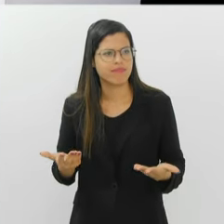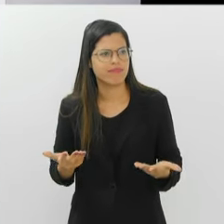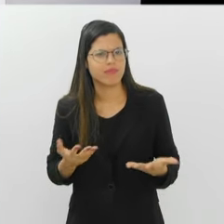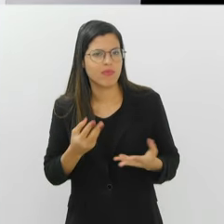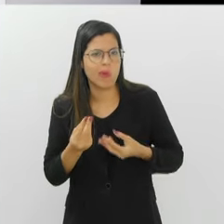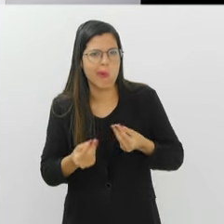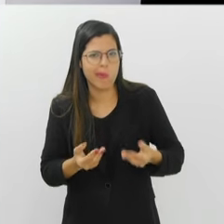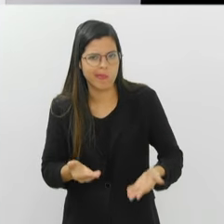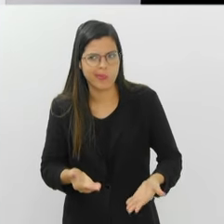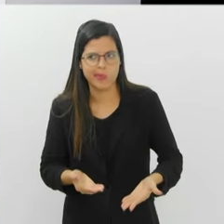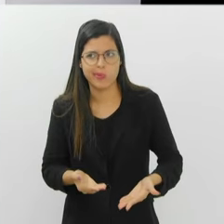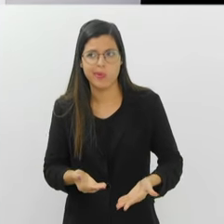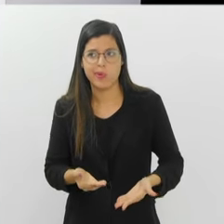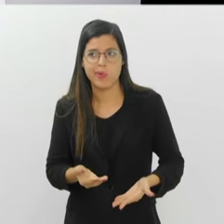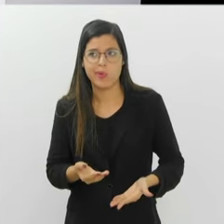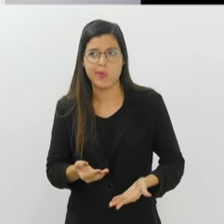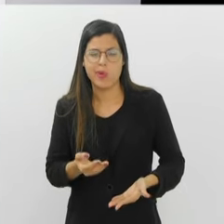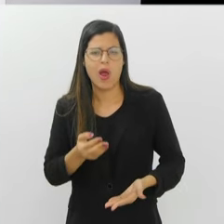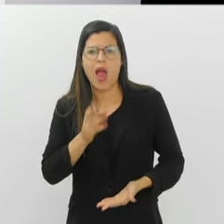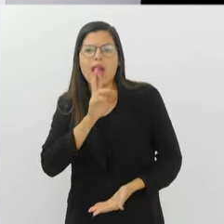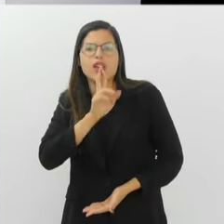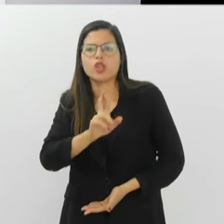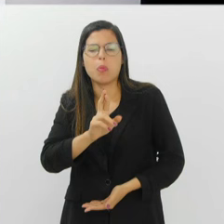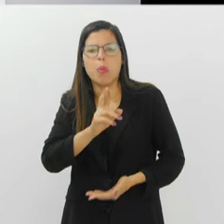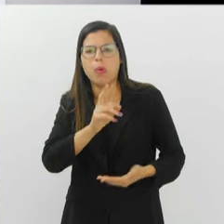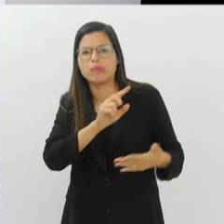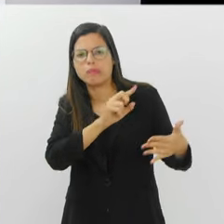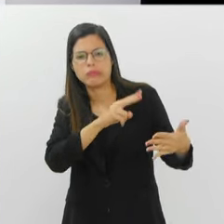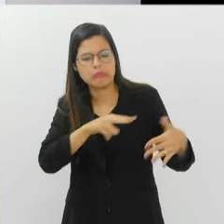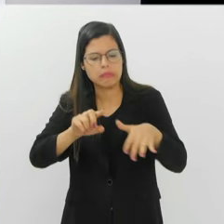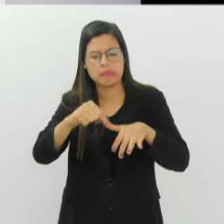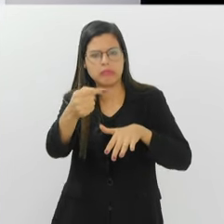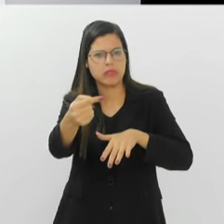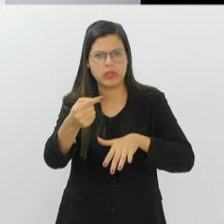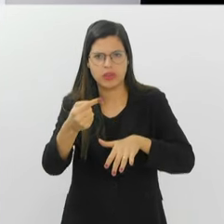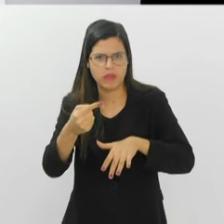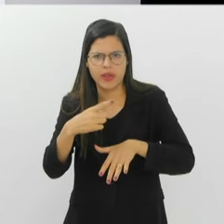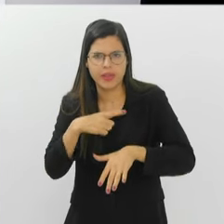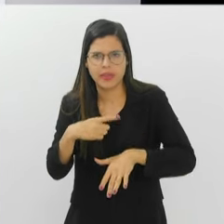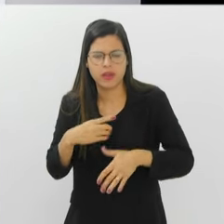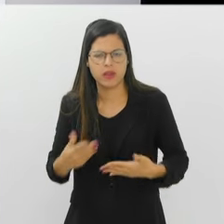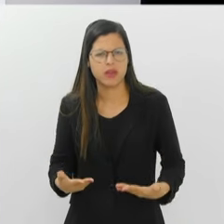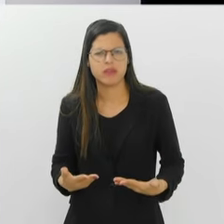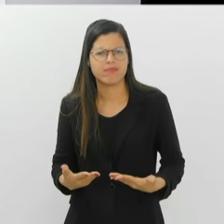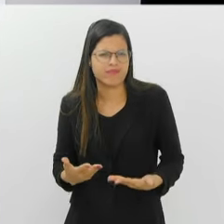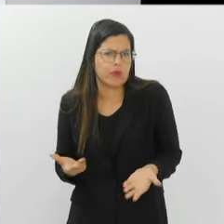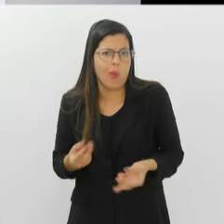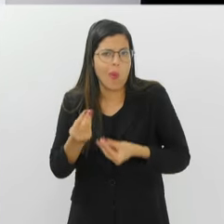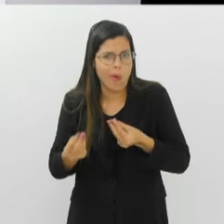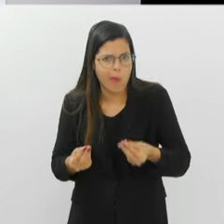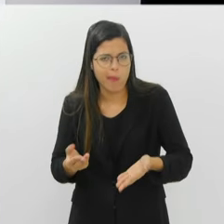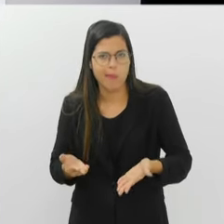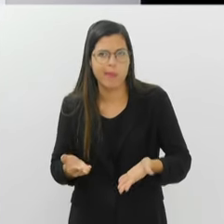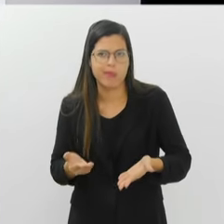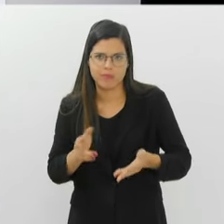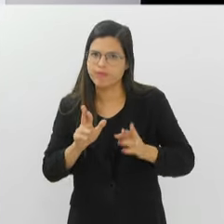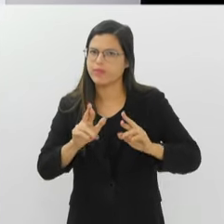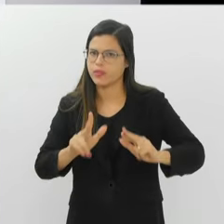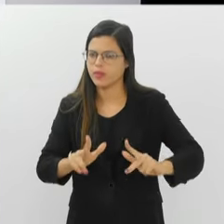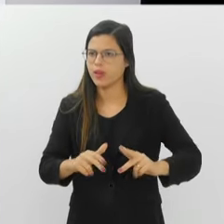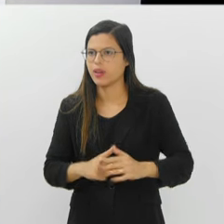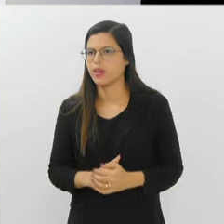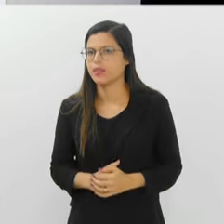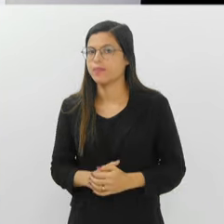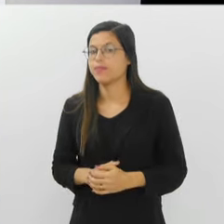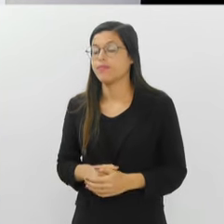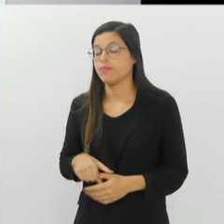Ficou todo mundo. E foi. Pois é. O resultado sai semana que vem. Que loucura isso, né? Então, a gente é